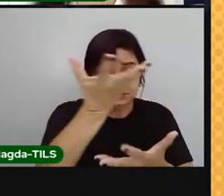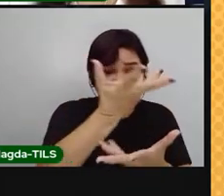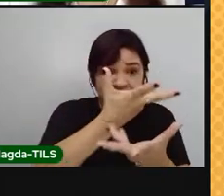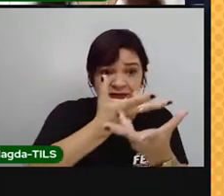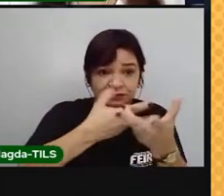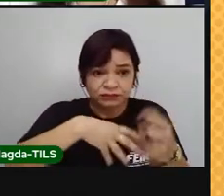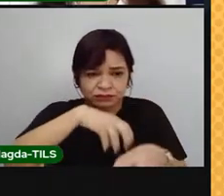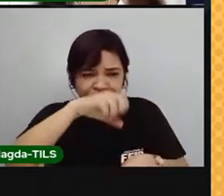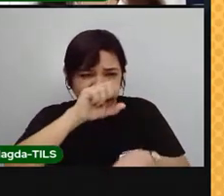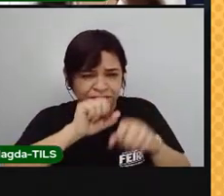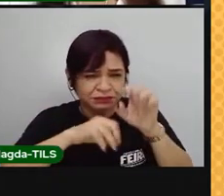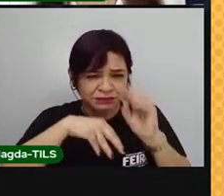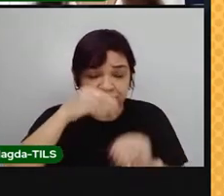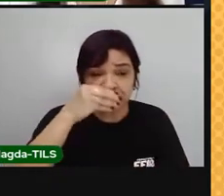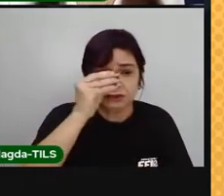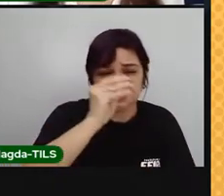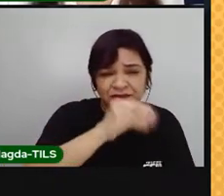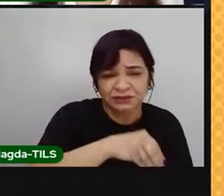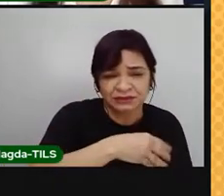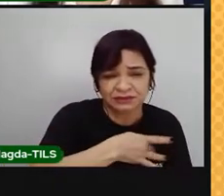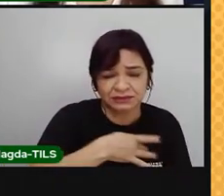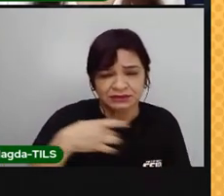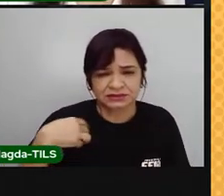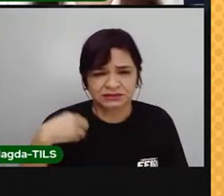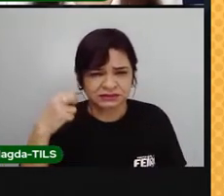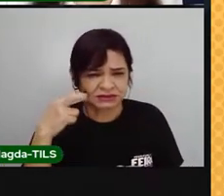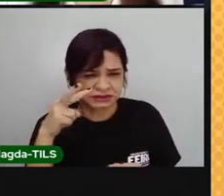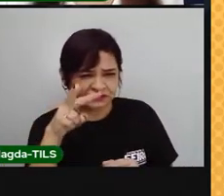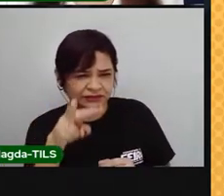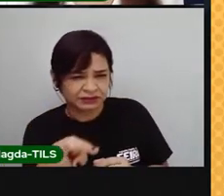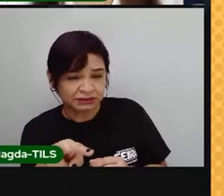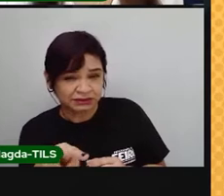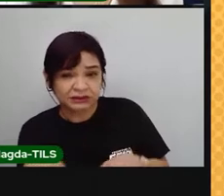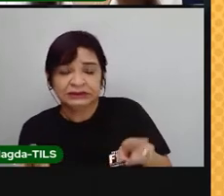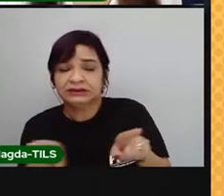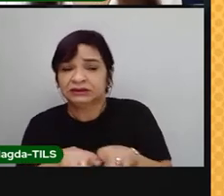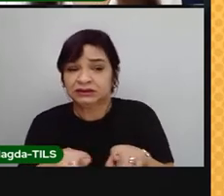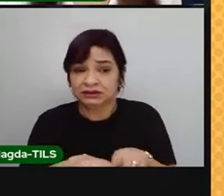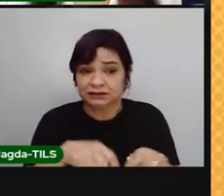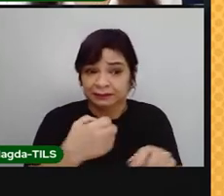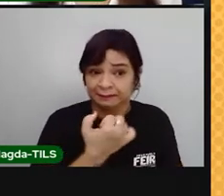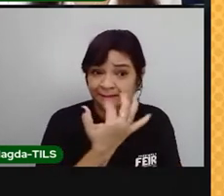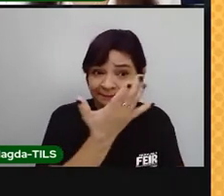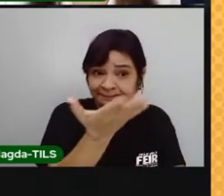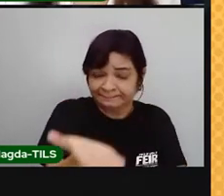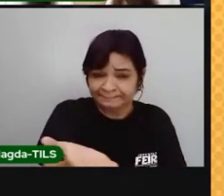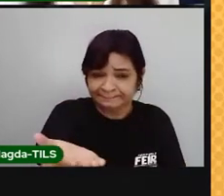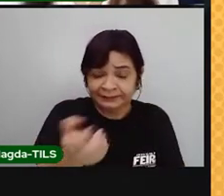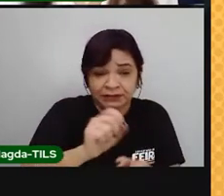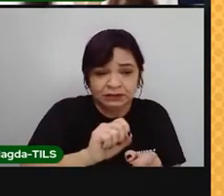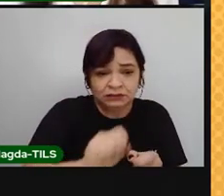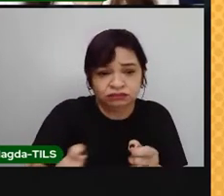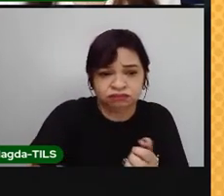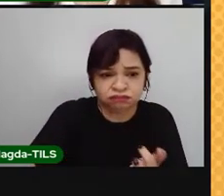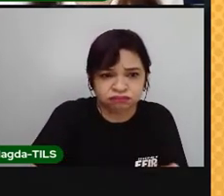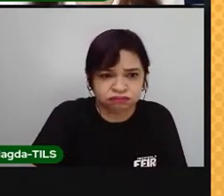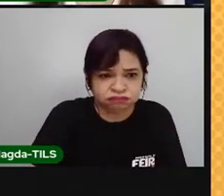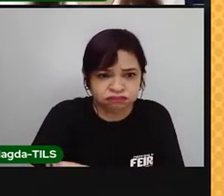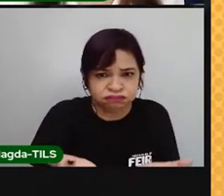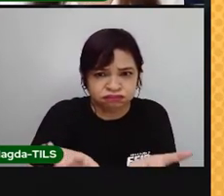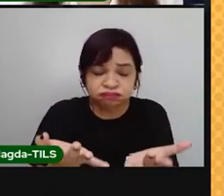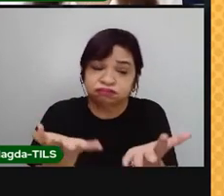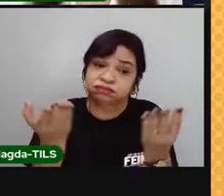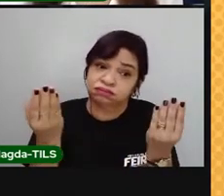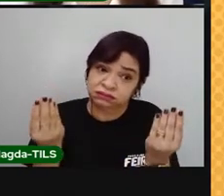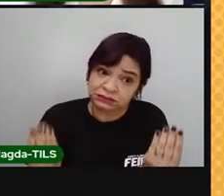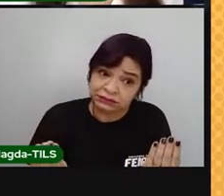fumaça que a gente está vendo saindo aqui. As próprias queimadas, sejam elas naturais ou intencionais, elas emitem essa